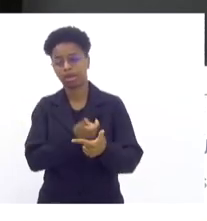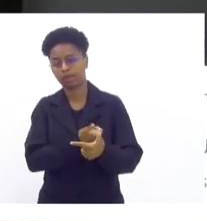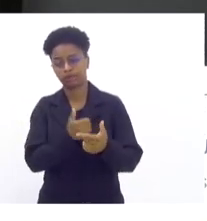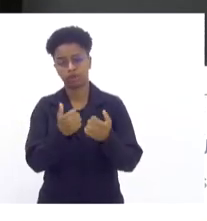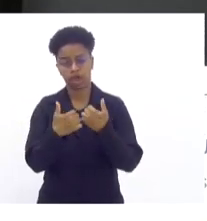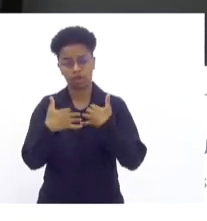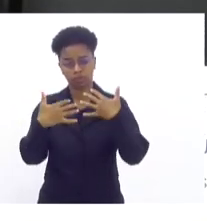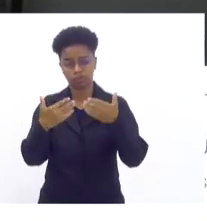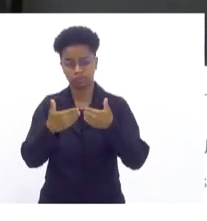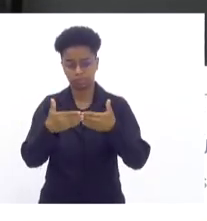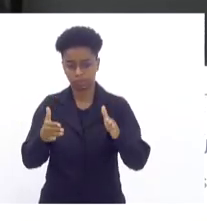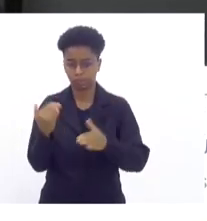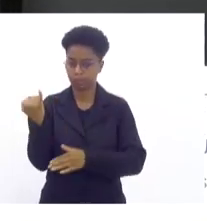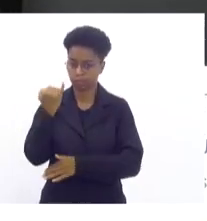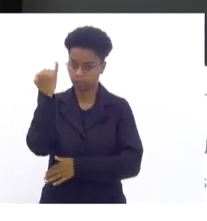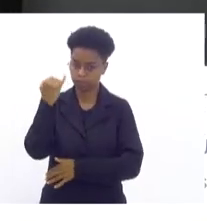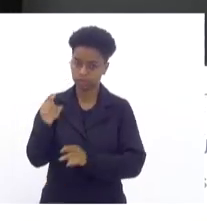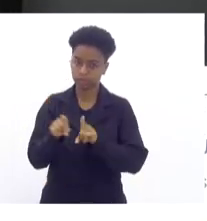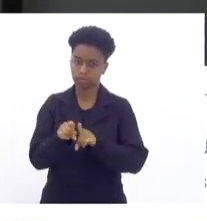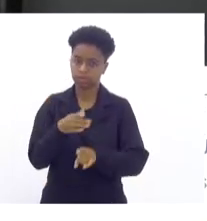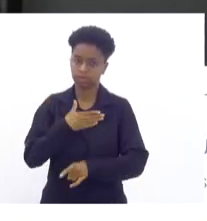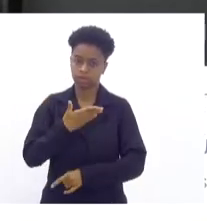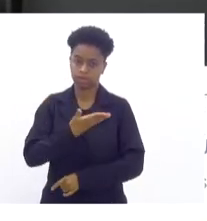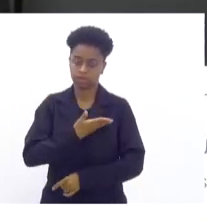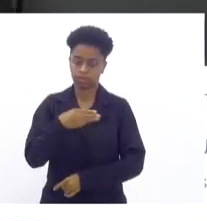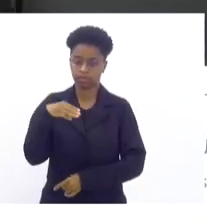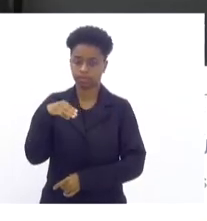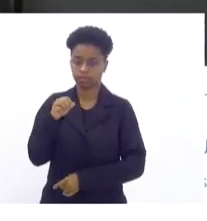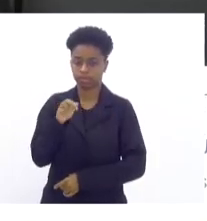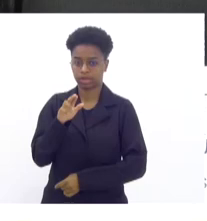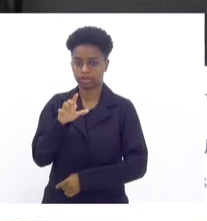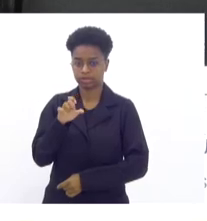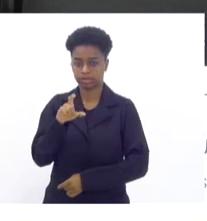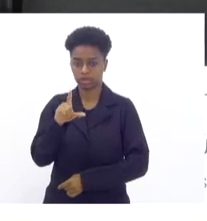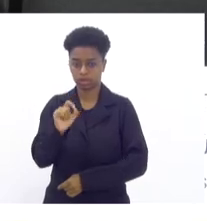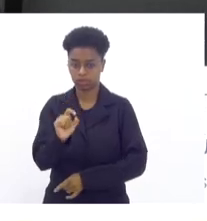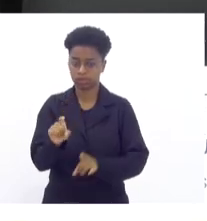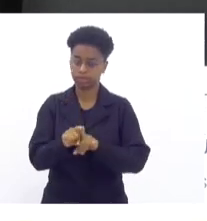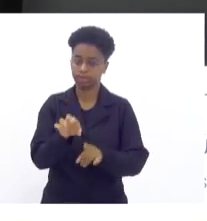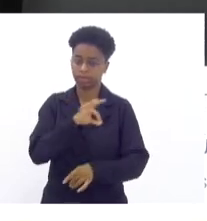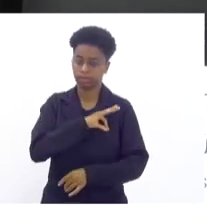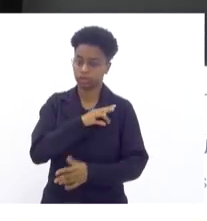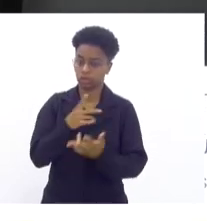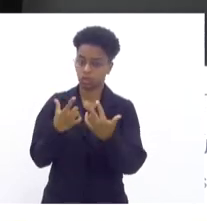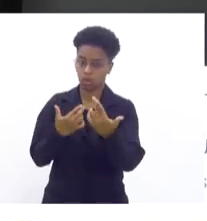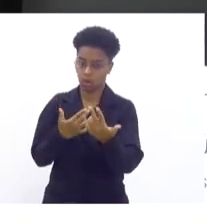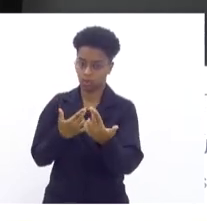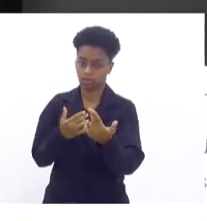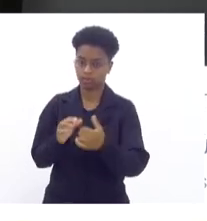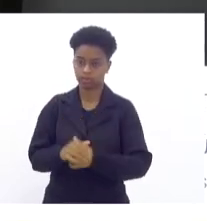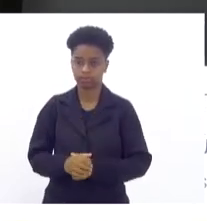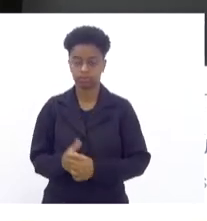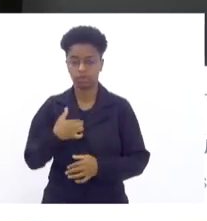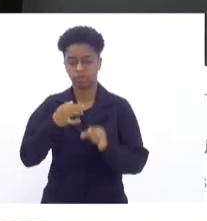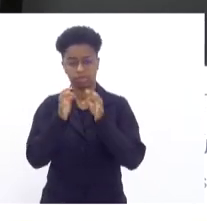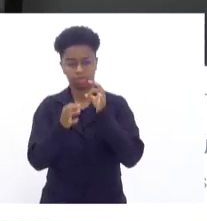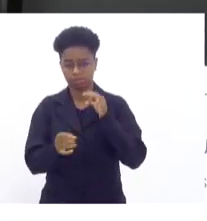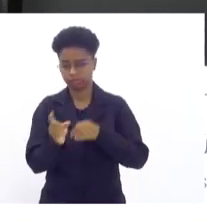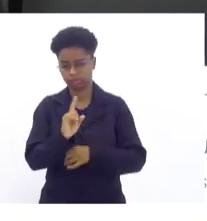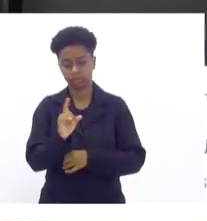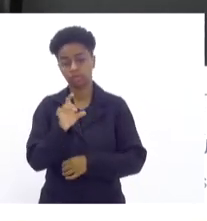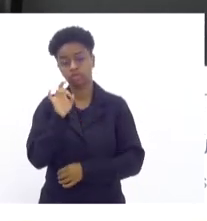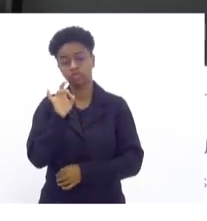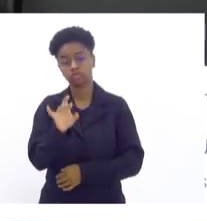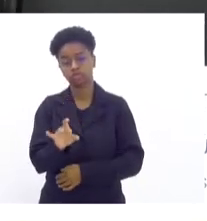importante. Meu grande amigo aqui, Marcelo Dino, que é policial e militar igual a mim. Não vou alongar muito, só